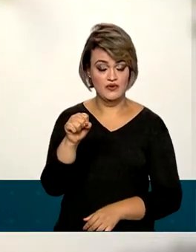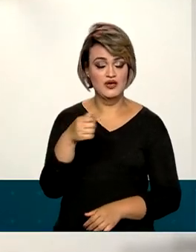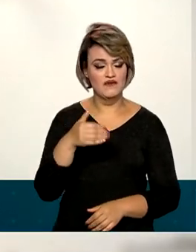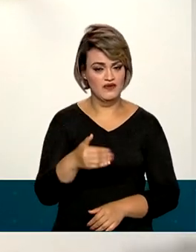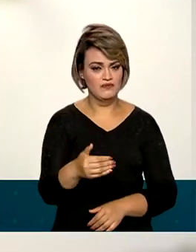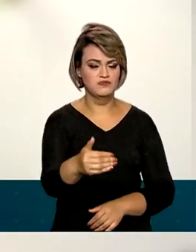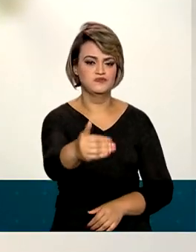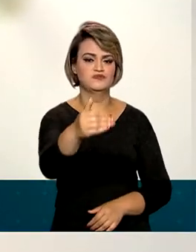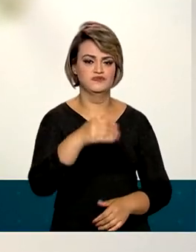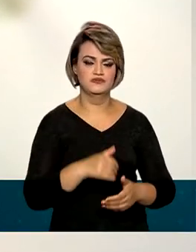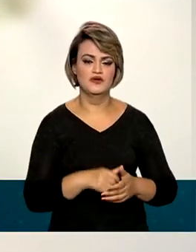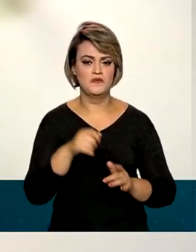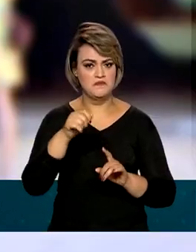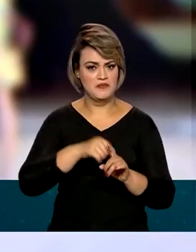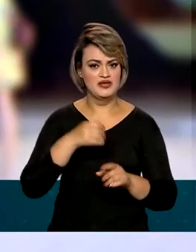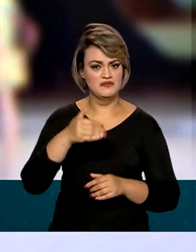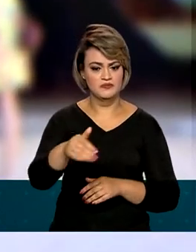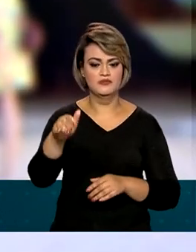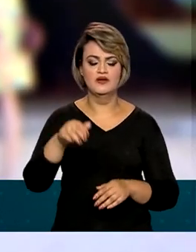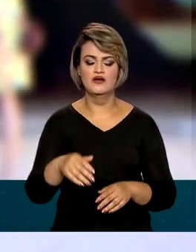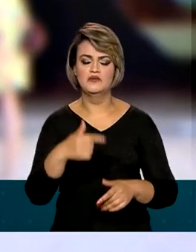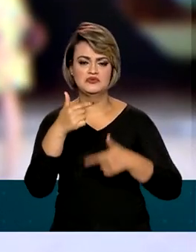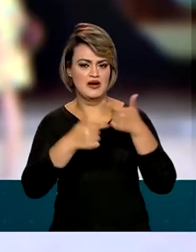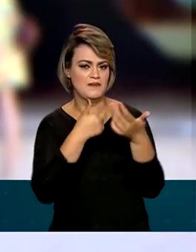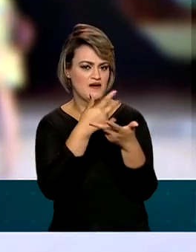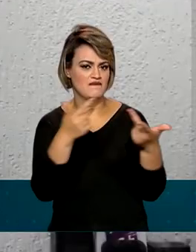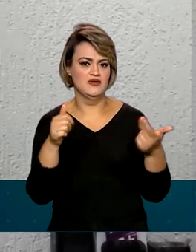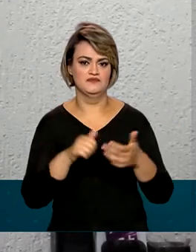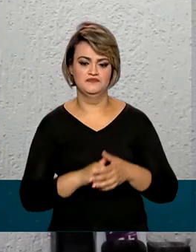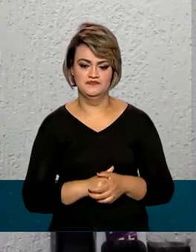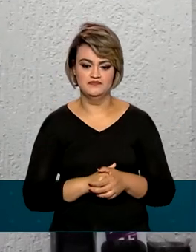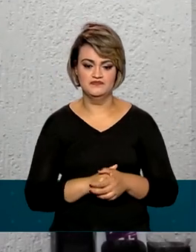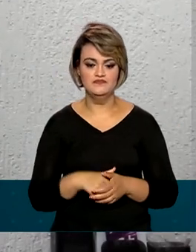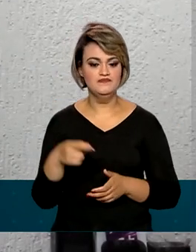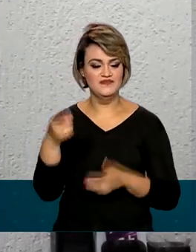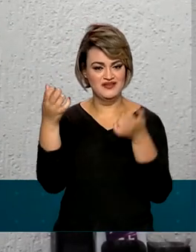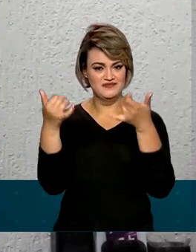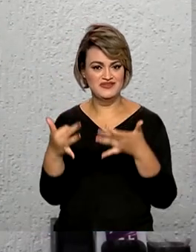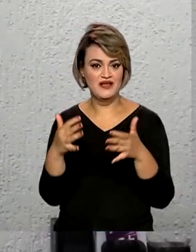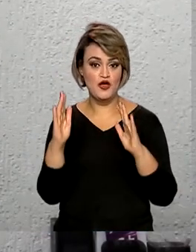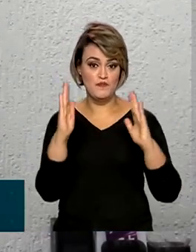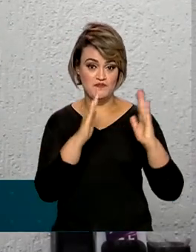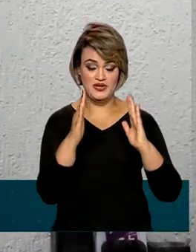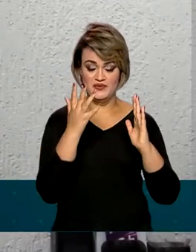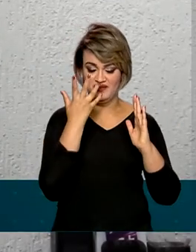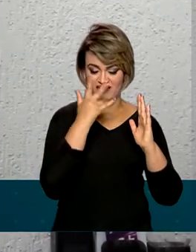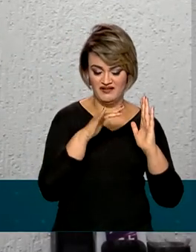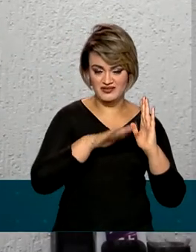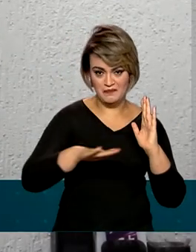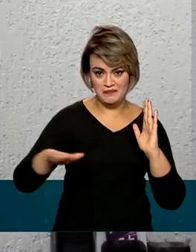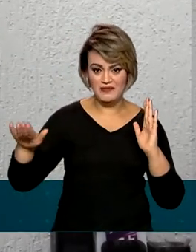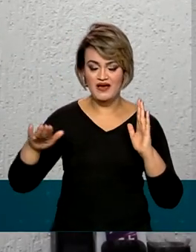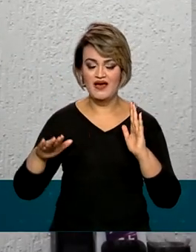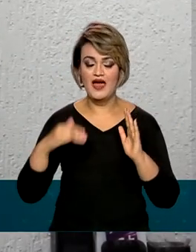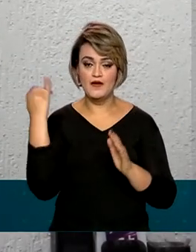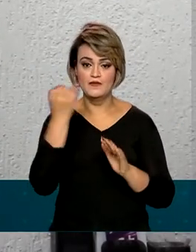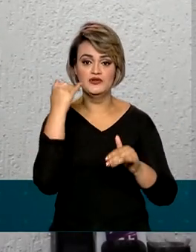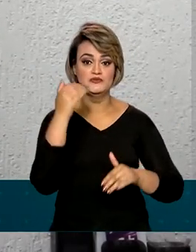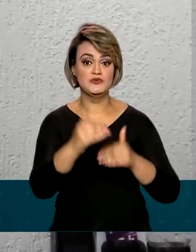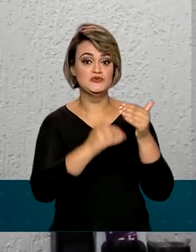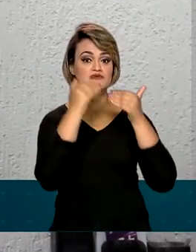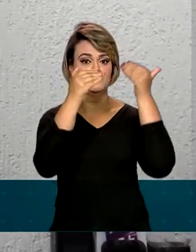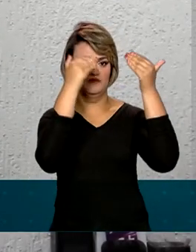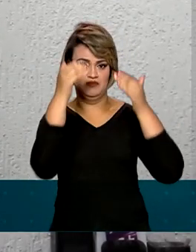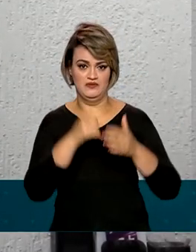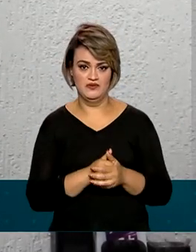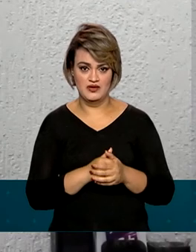seguirá durante todo o mês com várias atividades. A infância é uma das fases mais importantes do desenvolvimento humano.